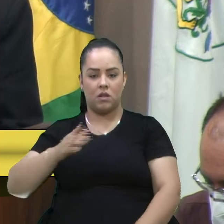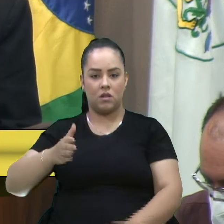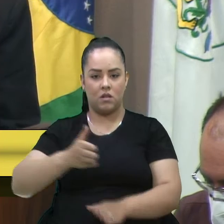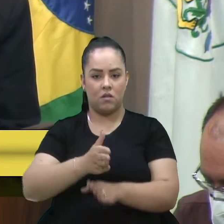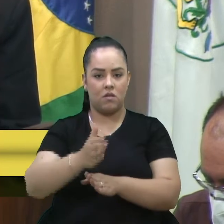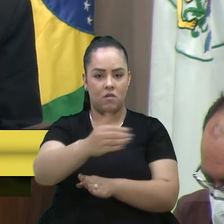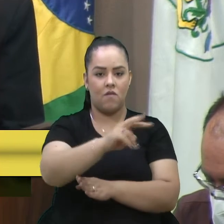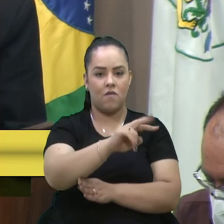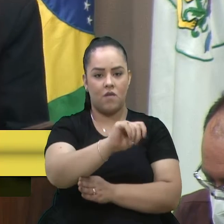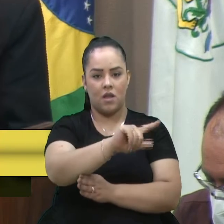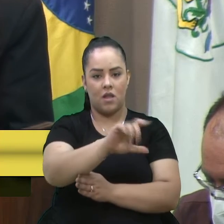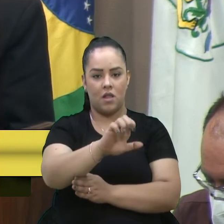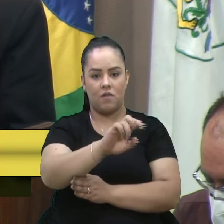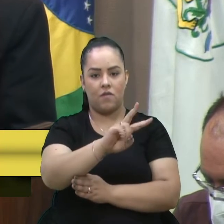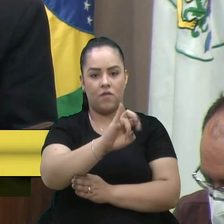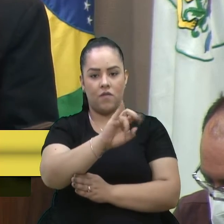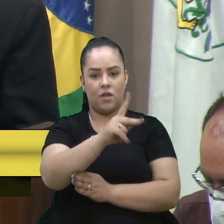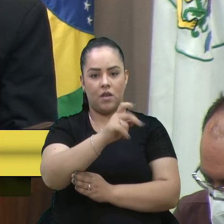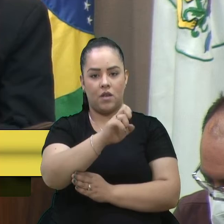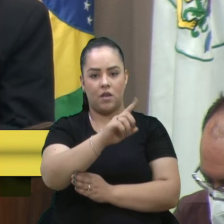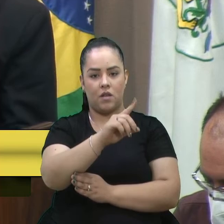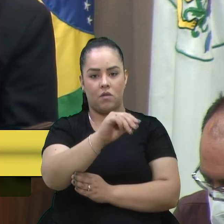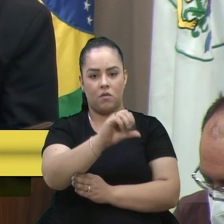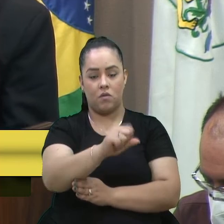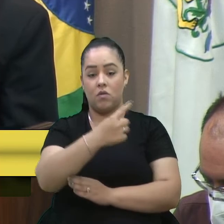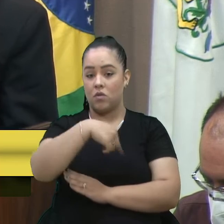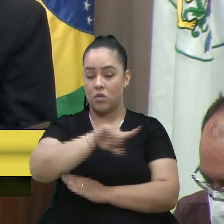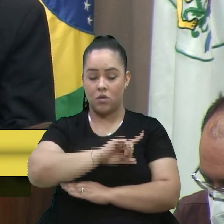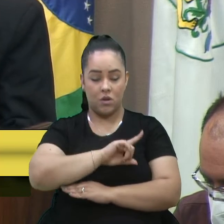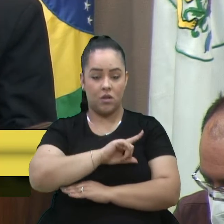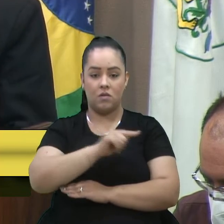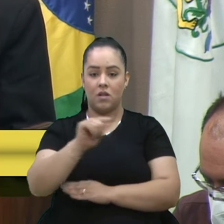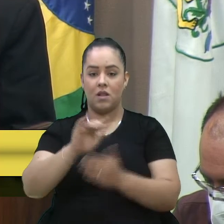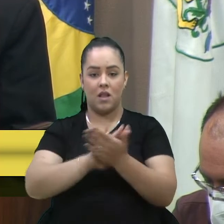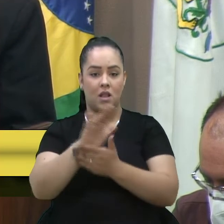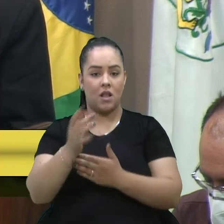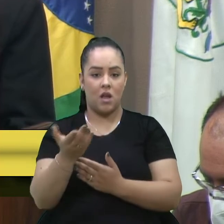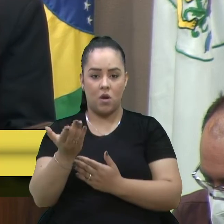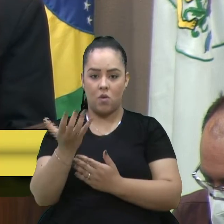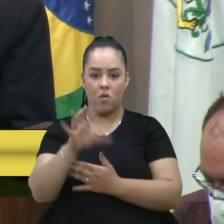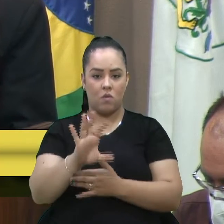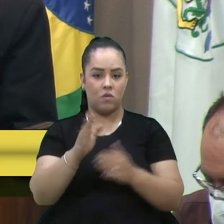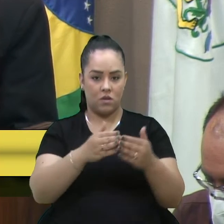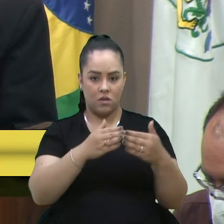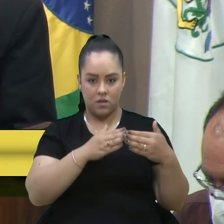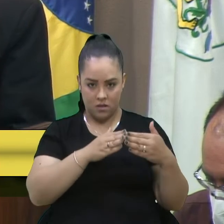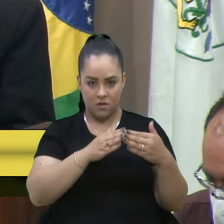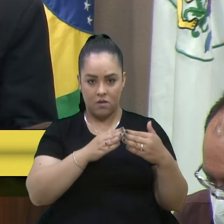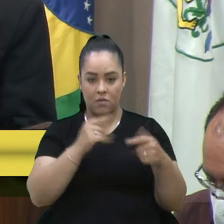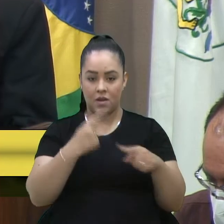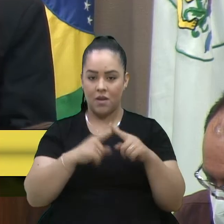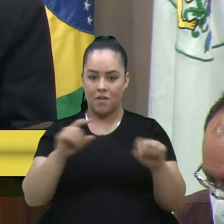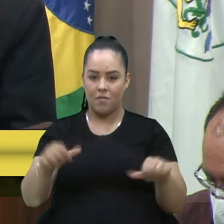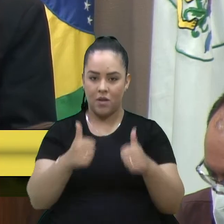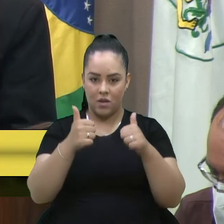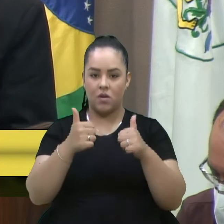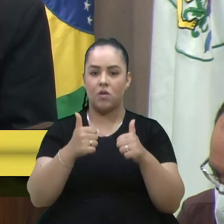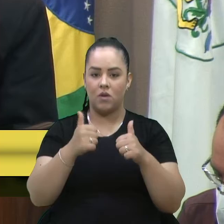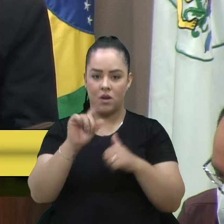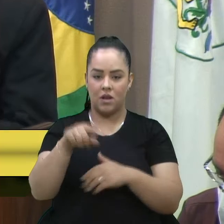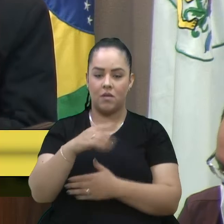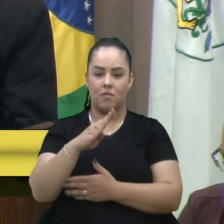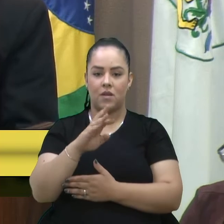somos contra a concessão da rodovia, até porque a melhor rodovia do país é fruto de uma concessão, que é a BR-101,